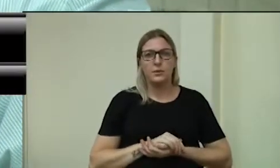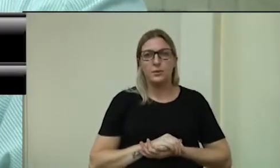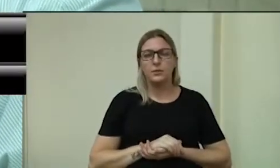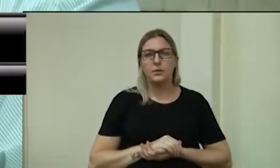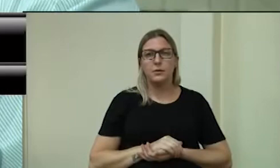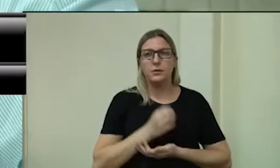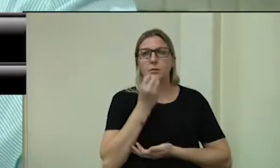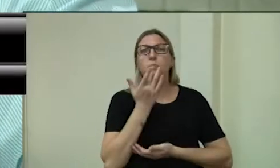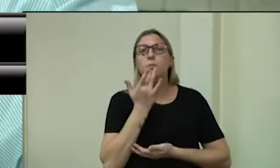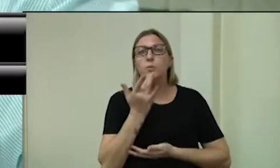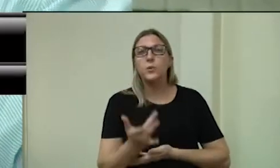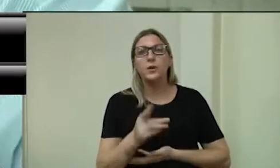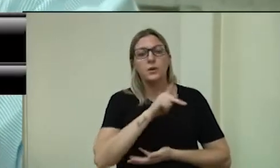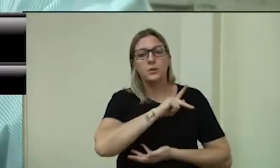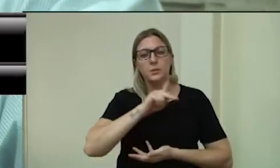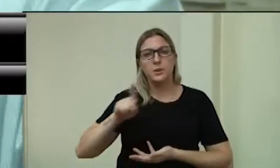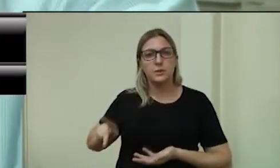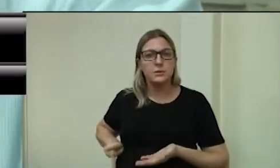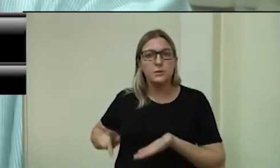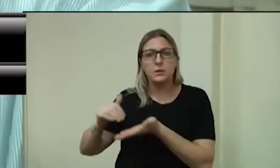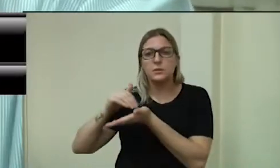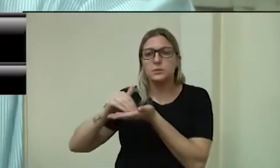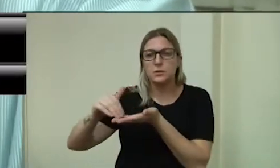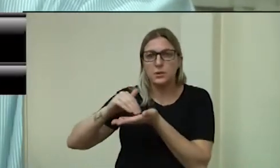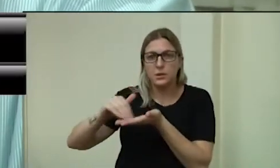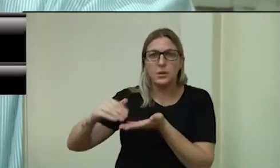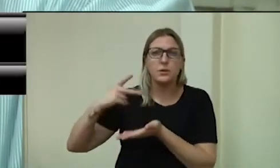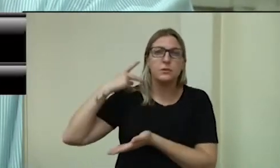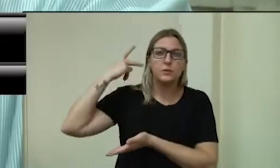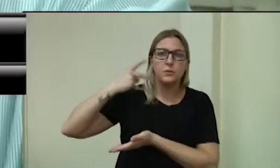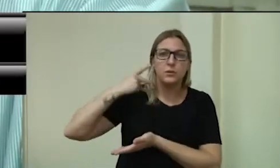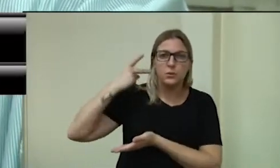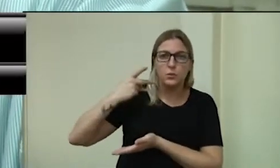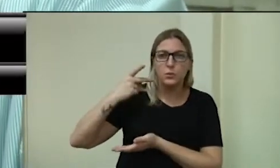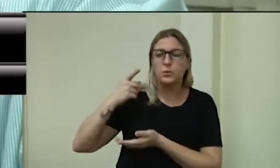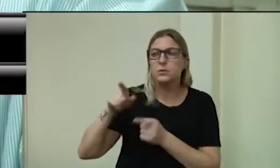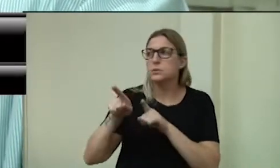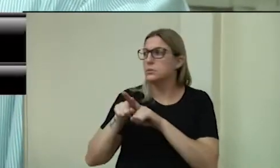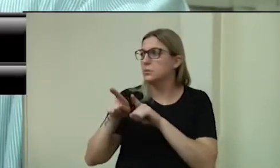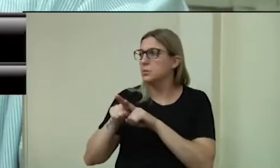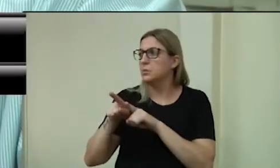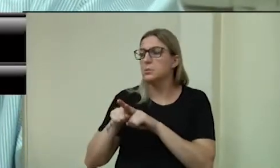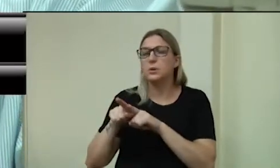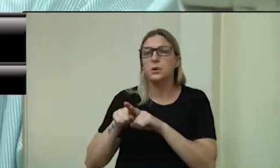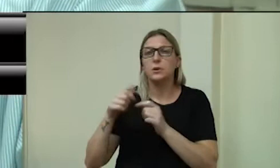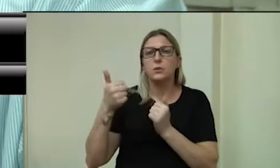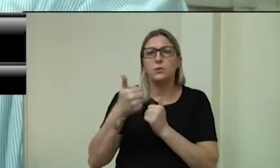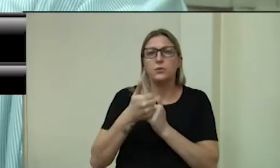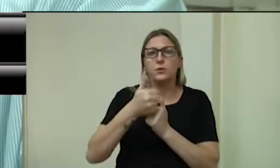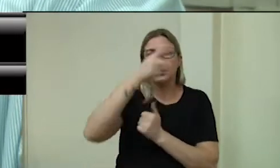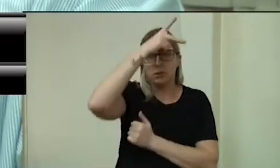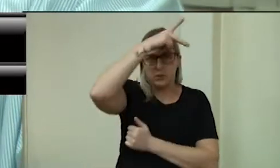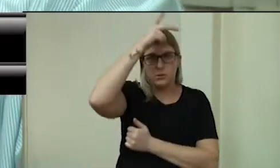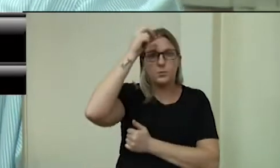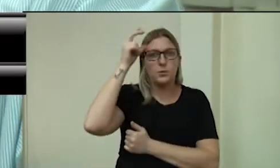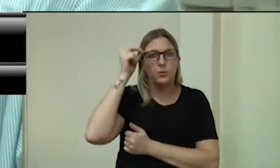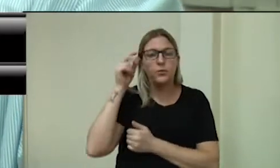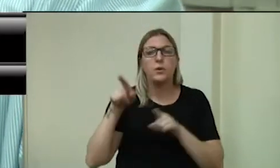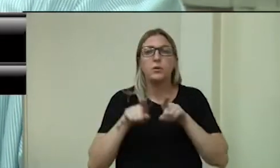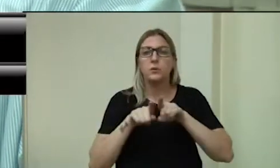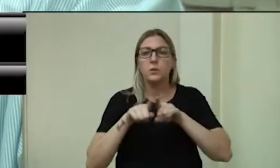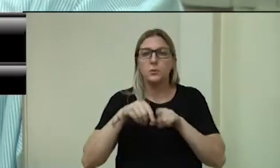Boa tarde, presidente, secretários, vereadores, secretário, vice-prefeito, a vereadora que assume nessa casa hoje,